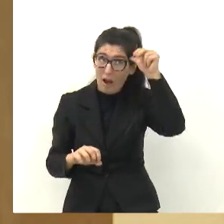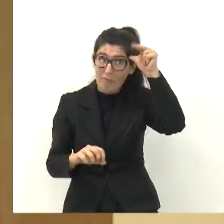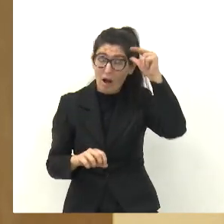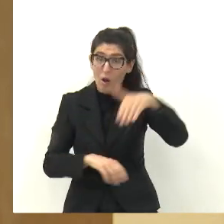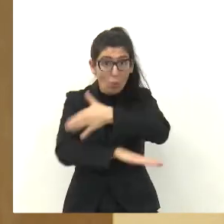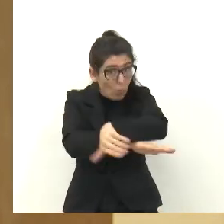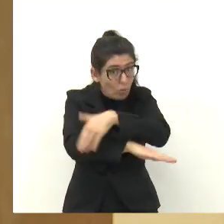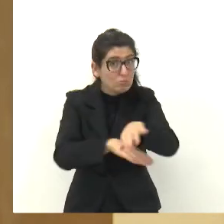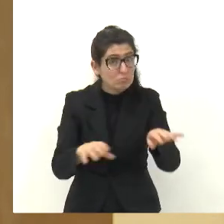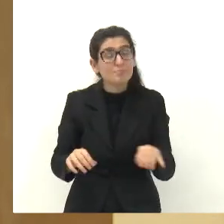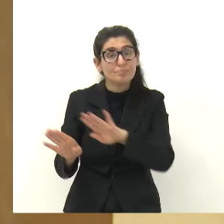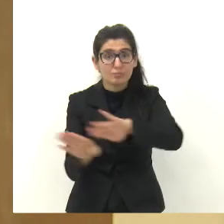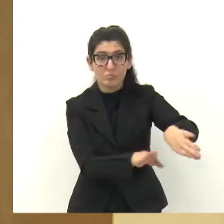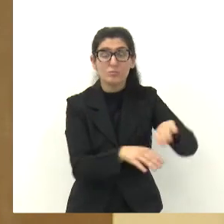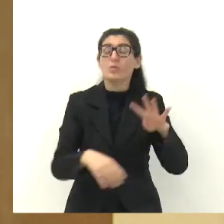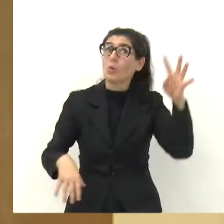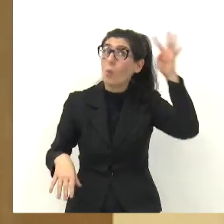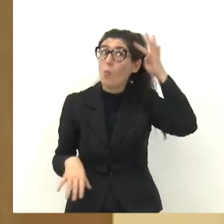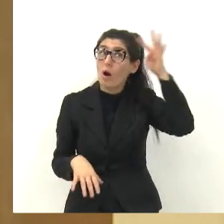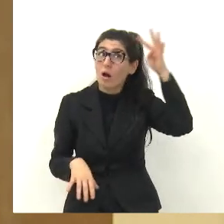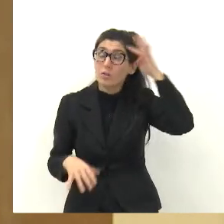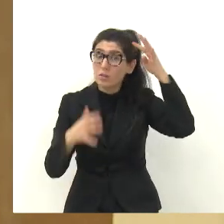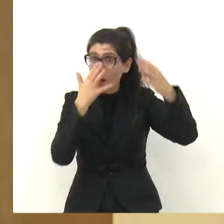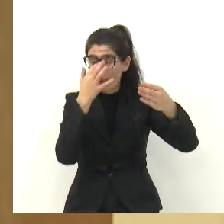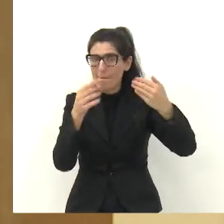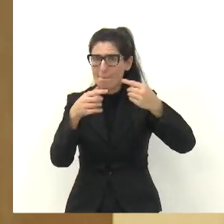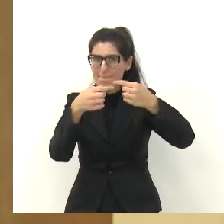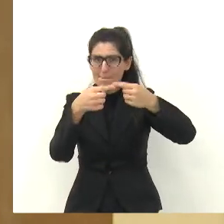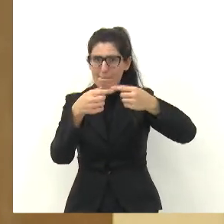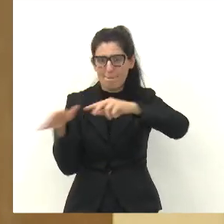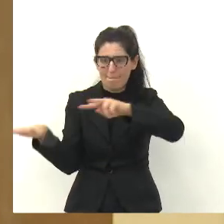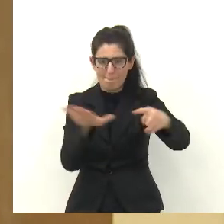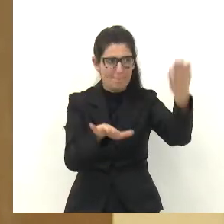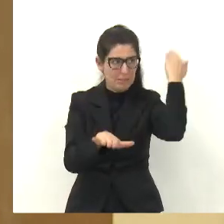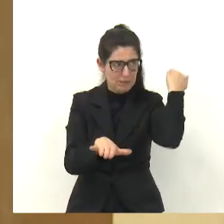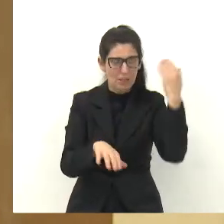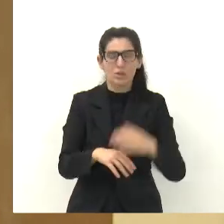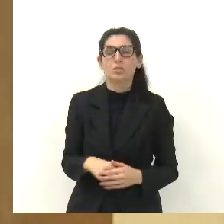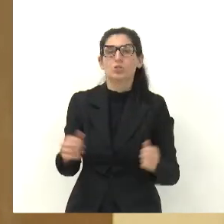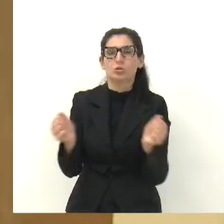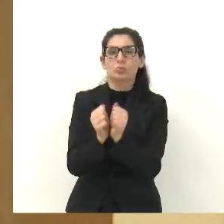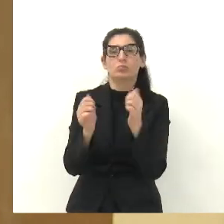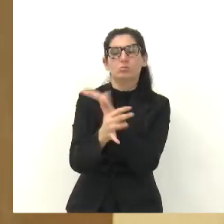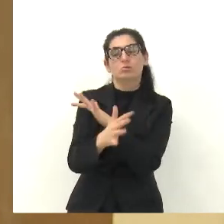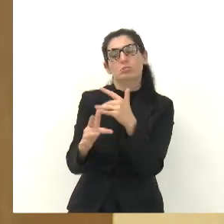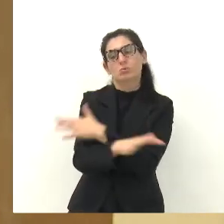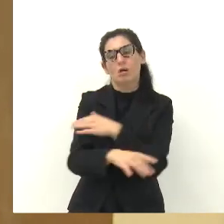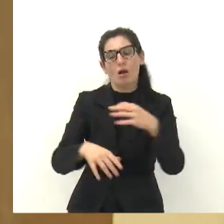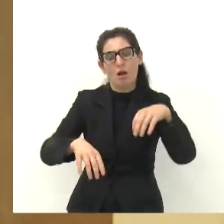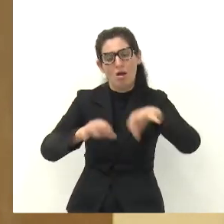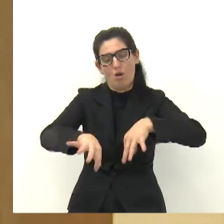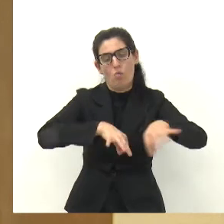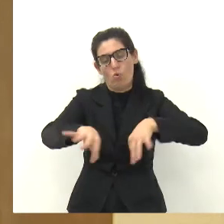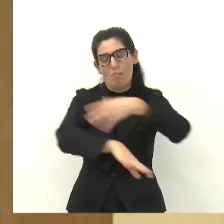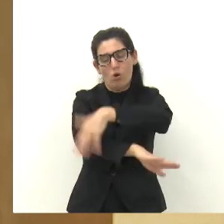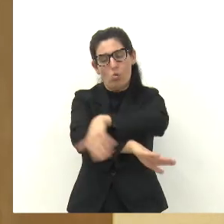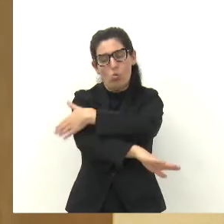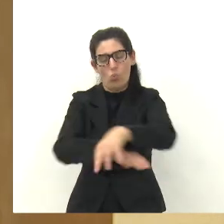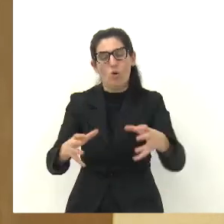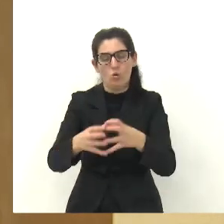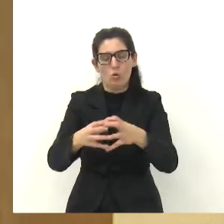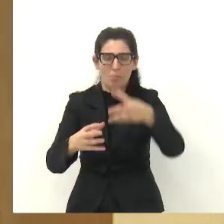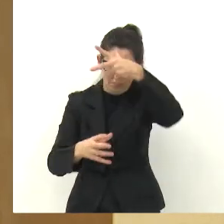que, na quarta-feira passada, eu estive falando aqui da mobilidade urbana, onde, prontamente, eles